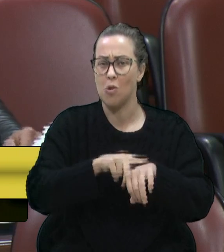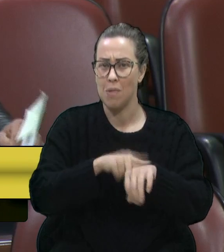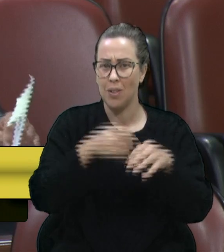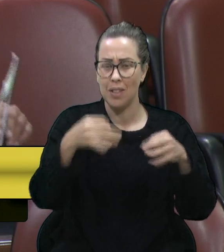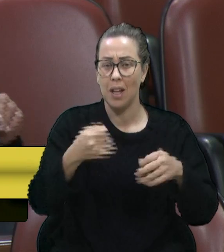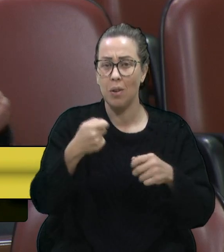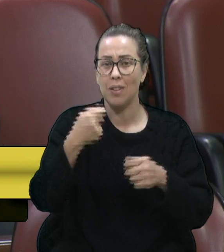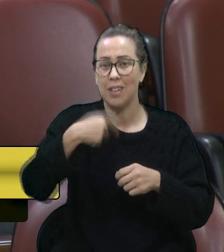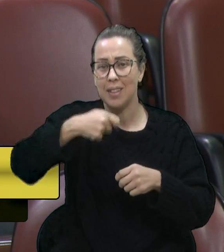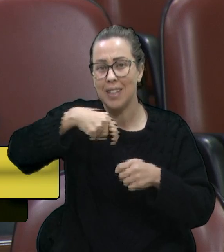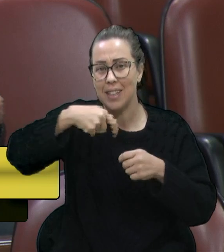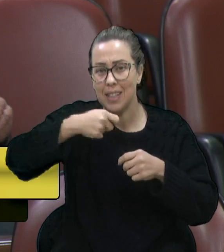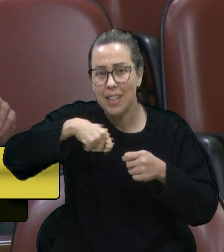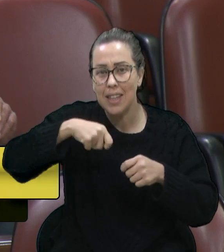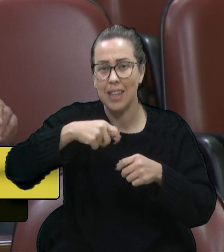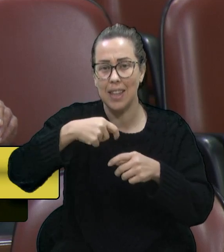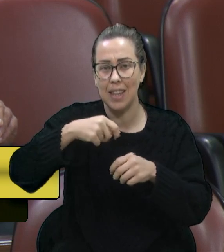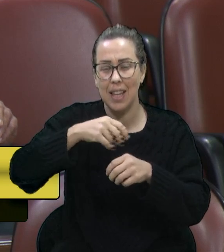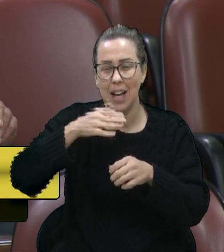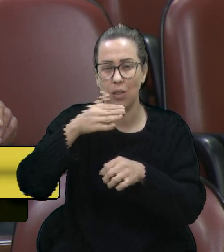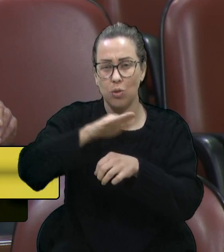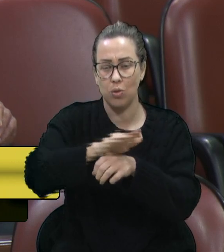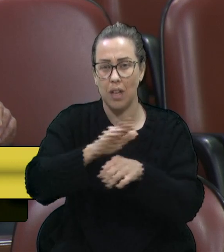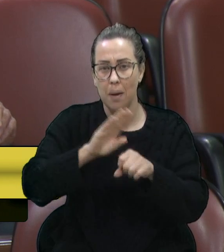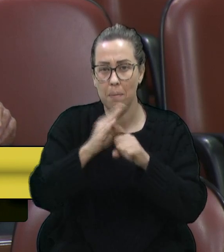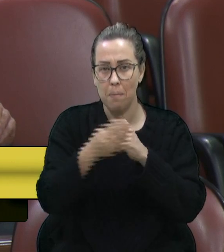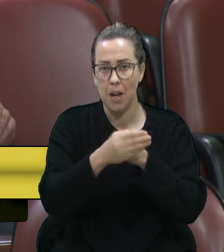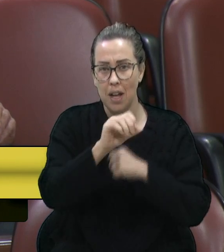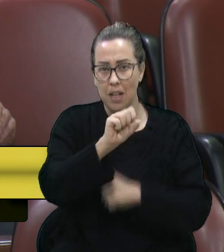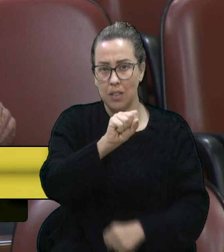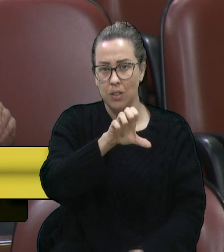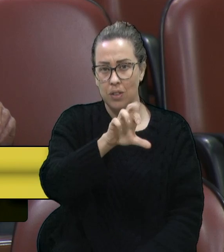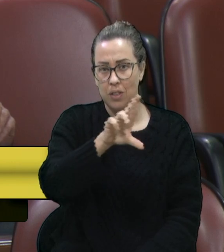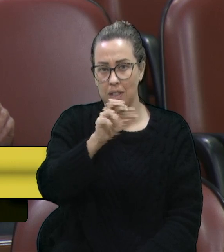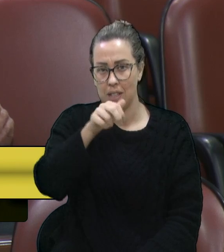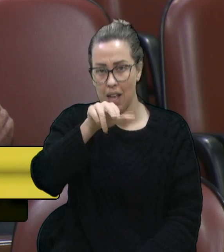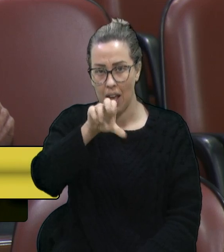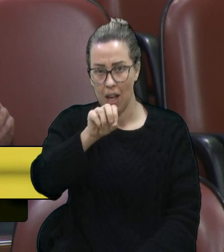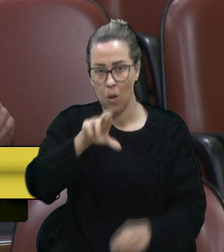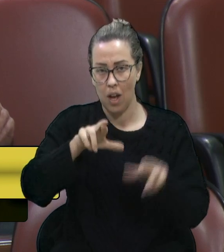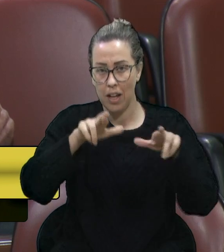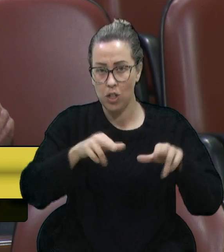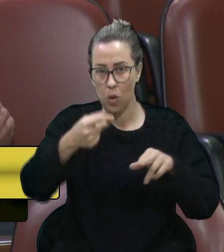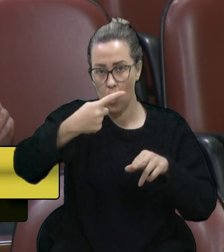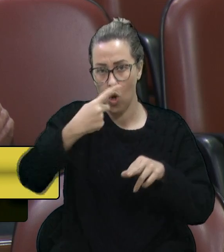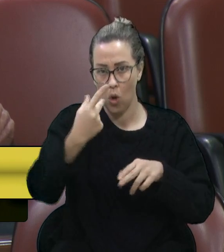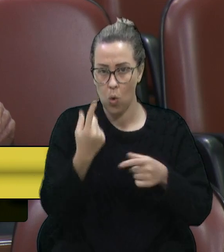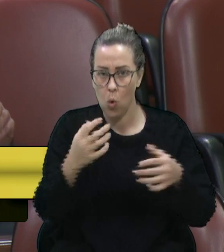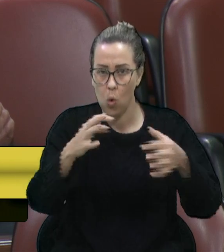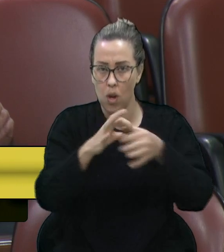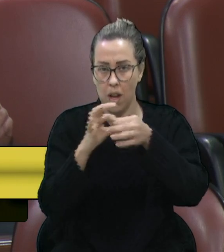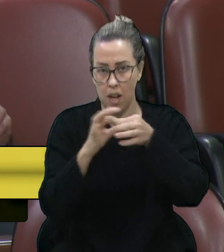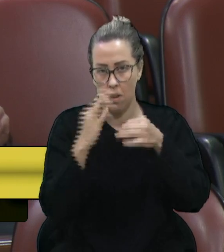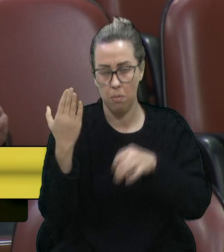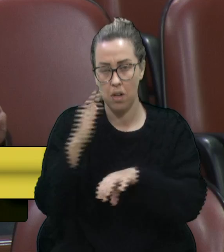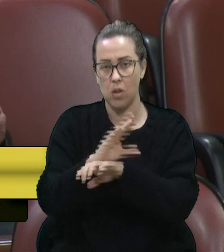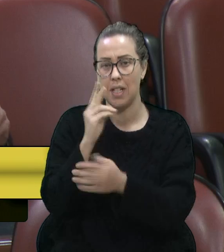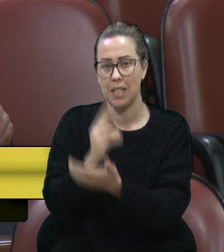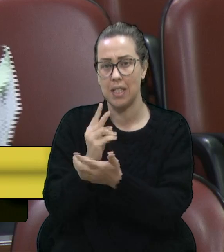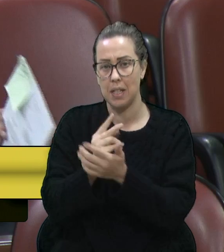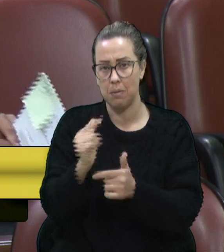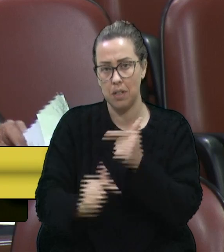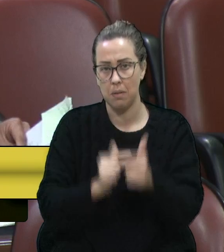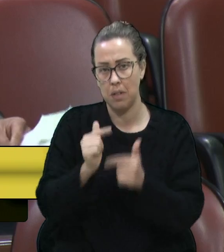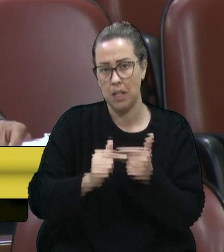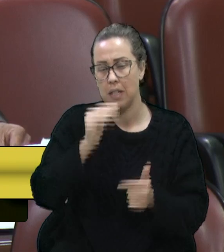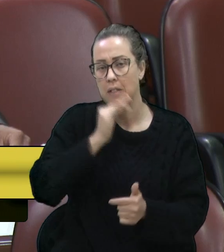a gente trabalhou ali no bairro Serrano Unido, fomos eleitos para aquela região, e estaremos trabalhando sempre por Caxias do Sul e as